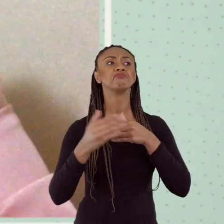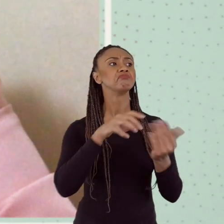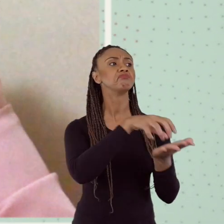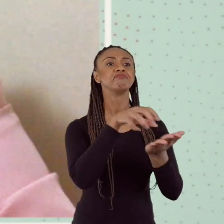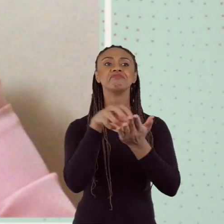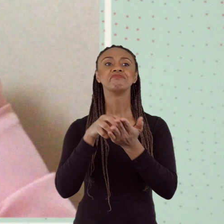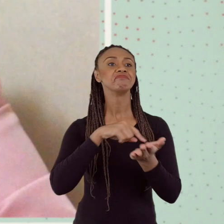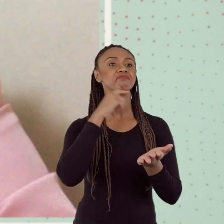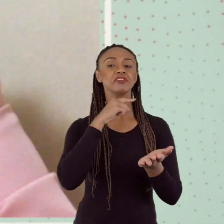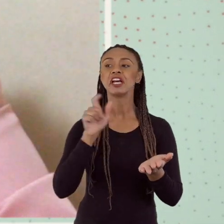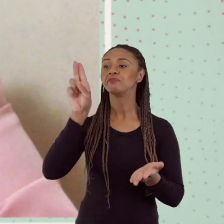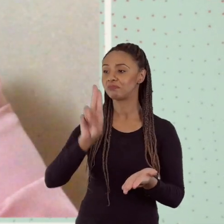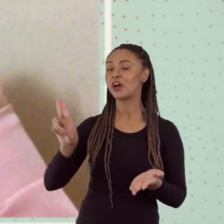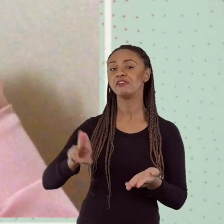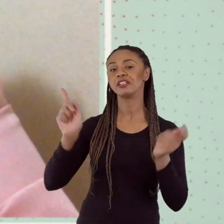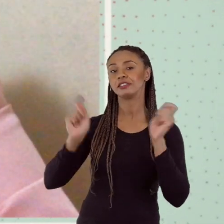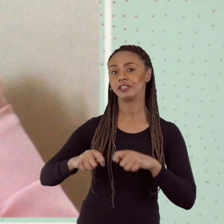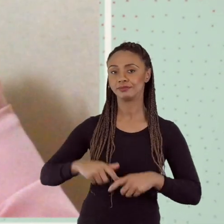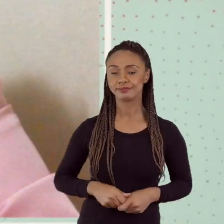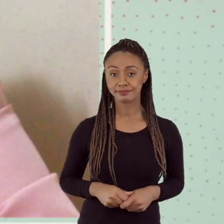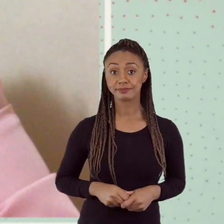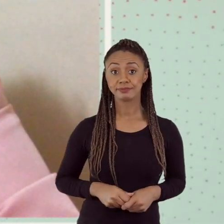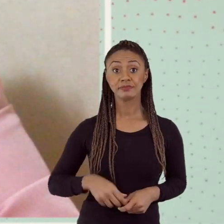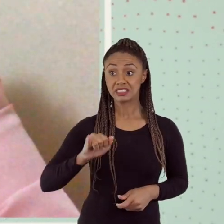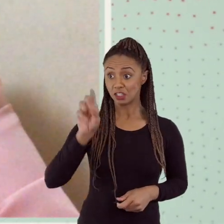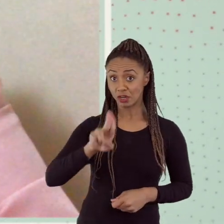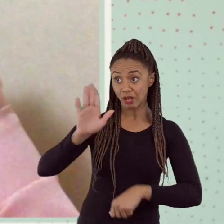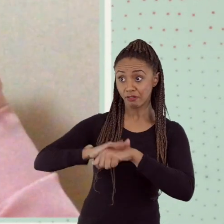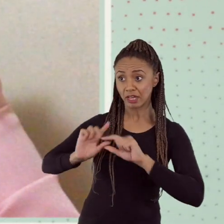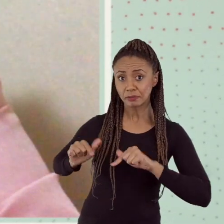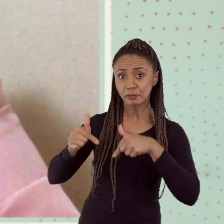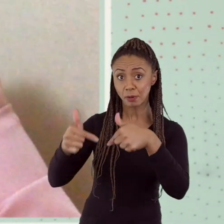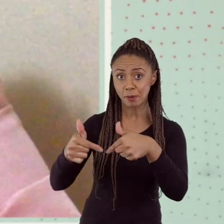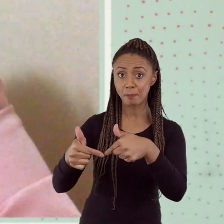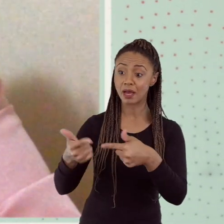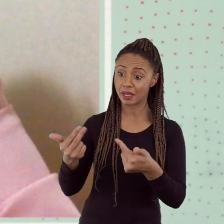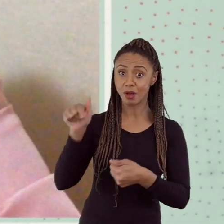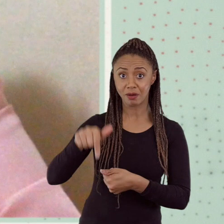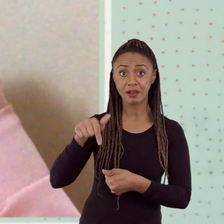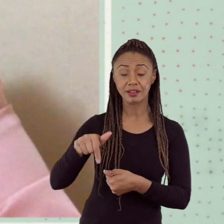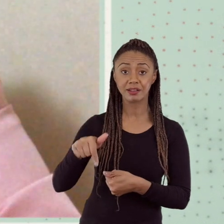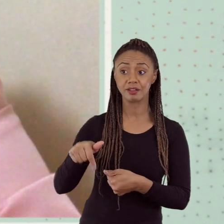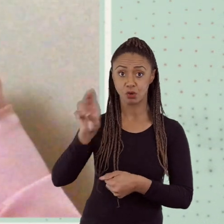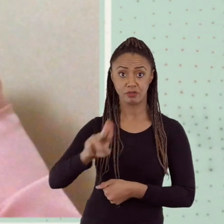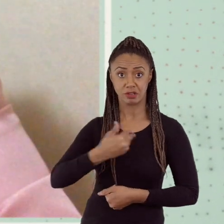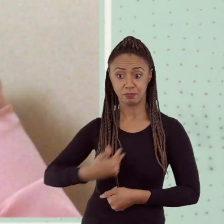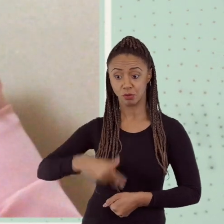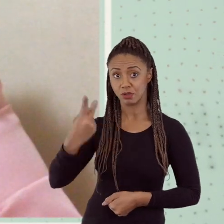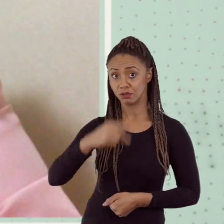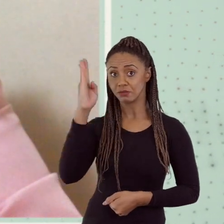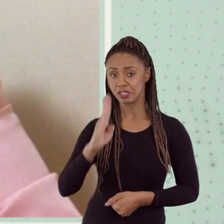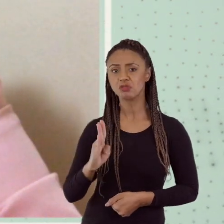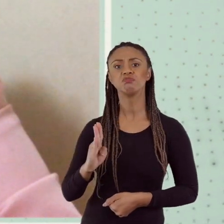outra instituição da sociedade faz. E quando ela faz, como no caso da Universidade Pública